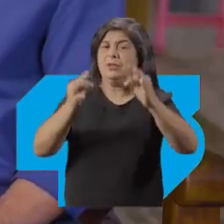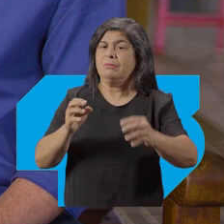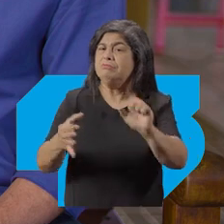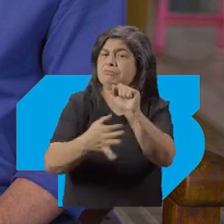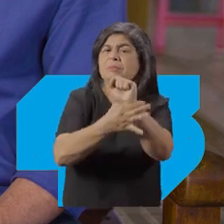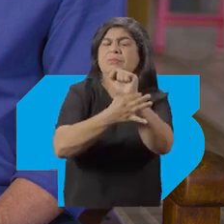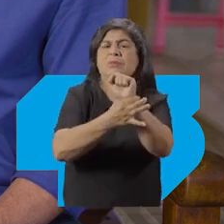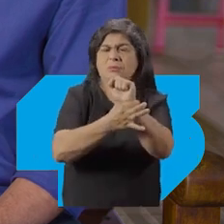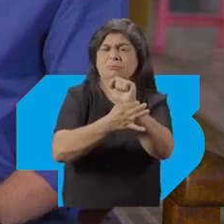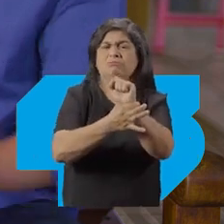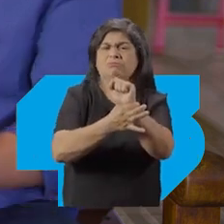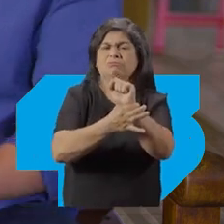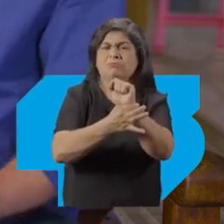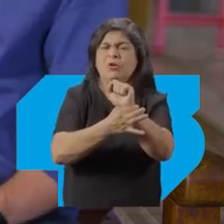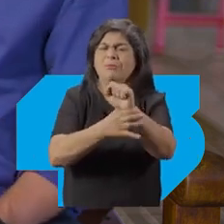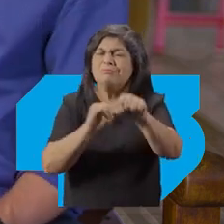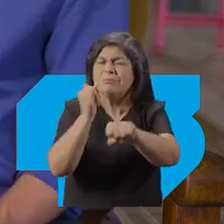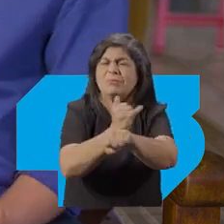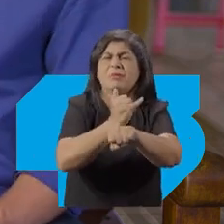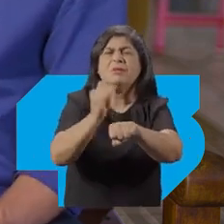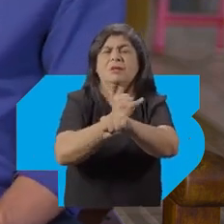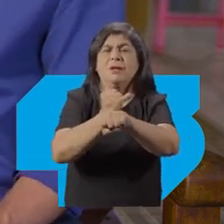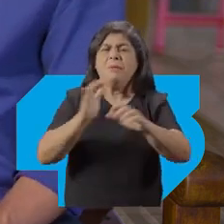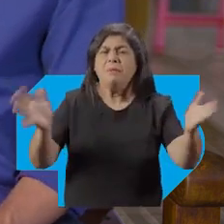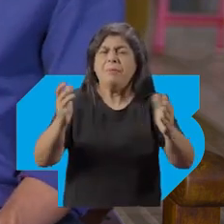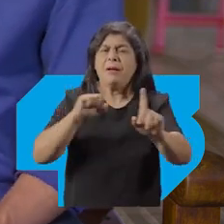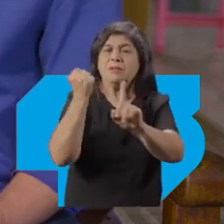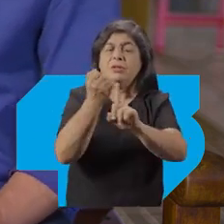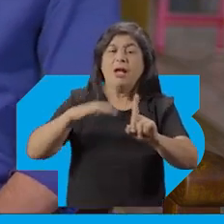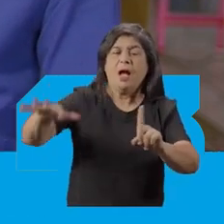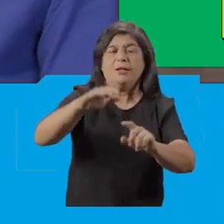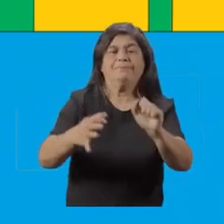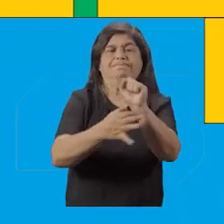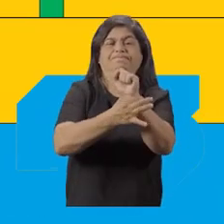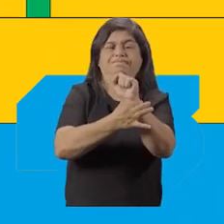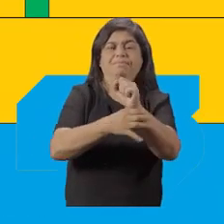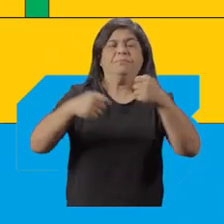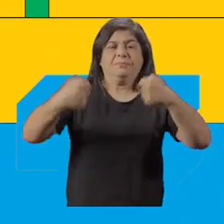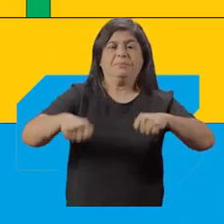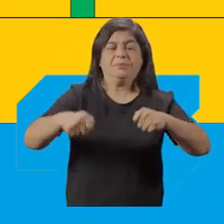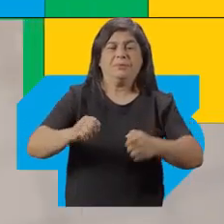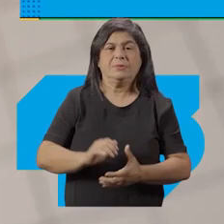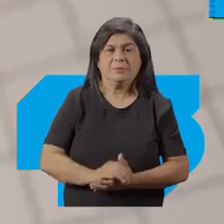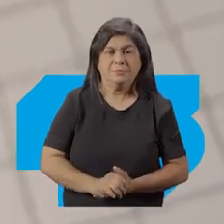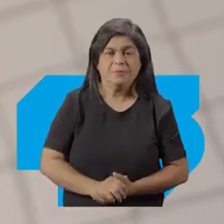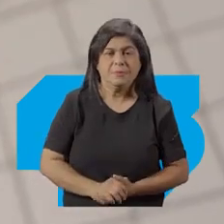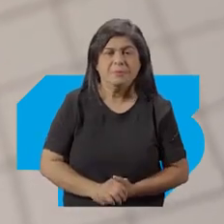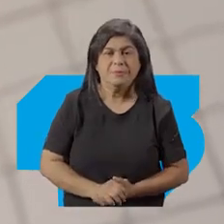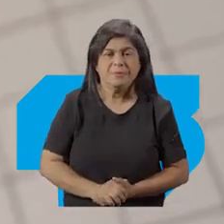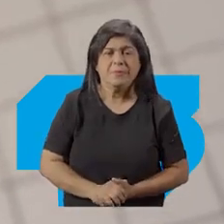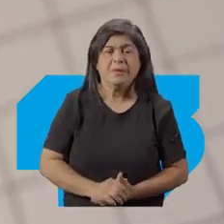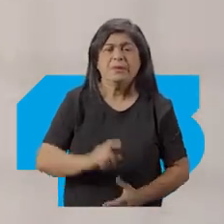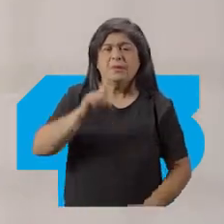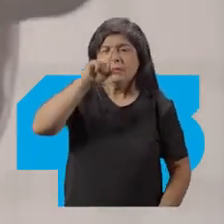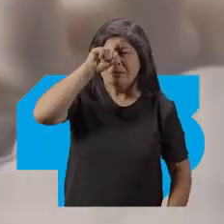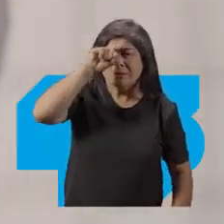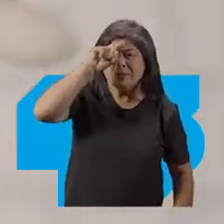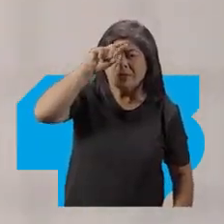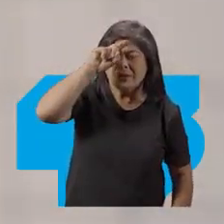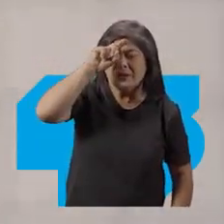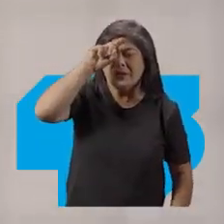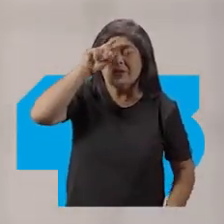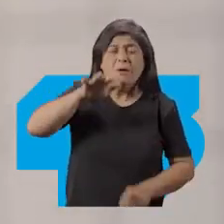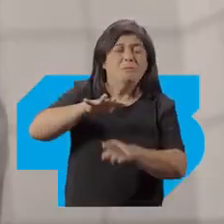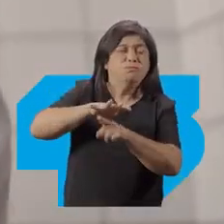segurança pública com eficiência E entregar à sociedade essa proteção que ela merece Os hospitais são